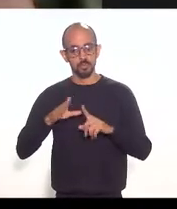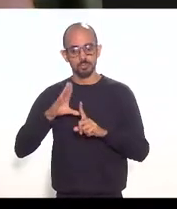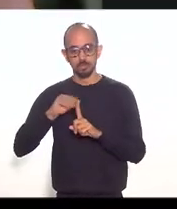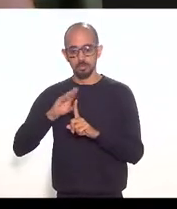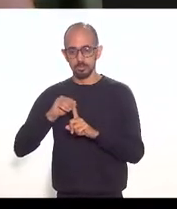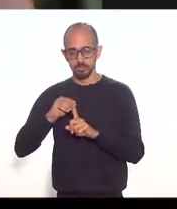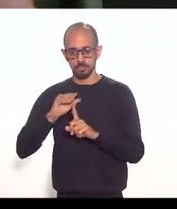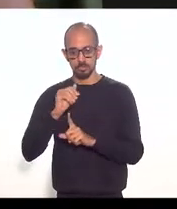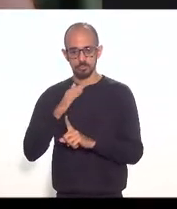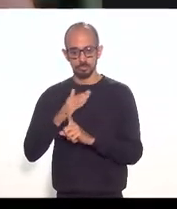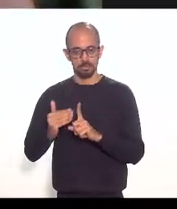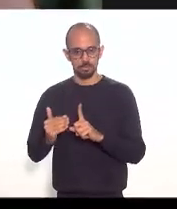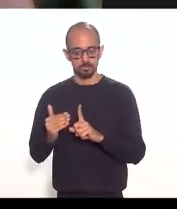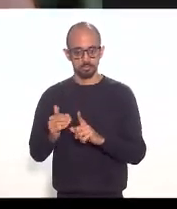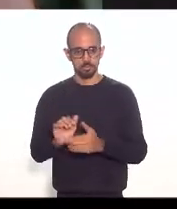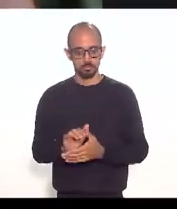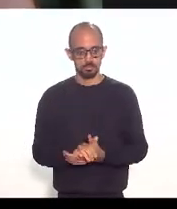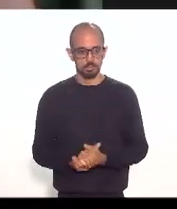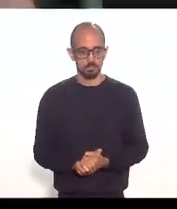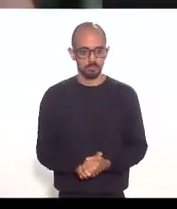Obrigado. Perdão.